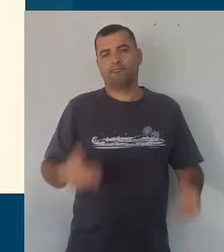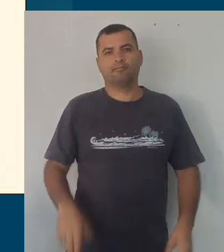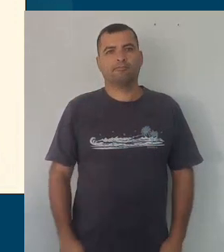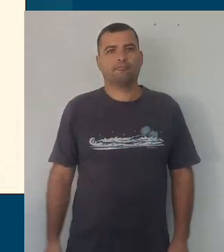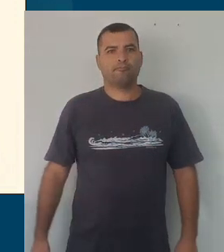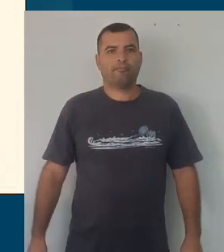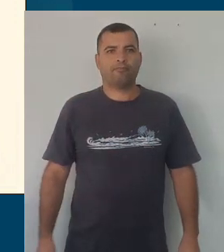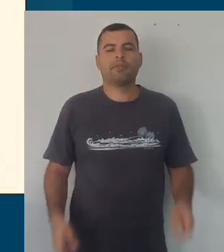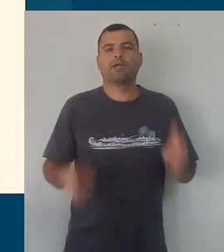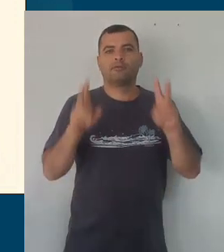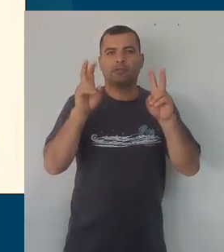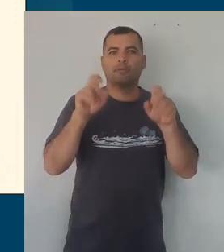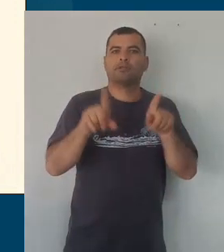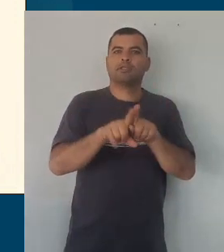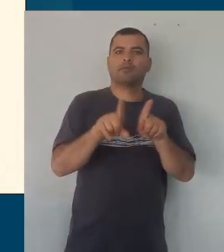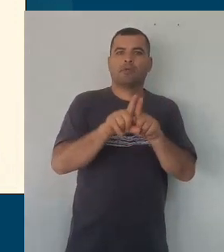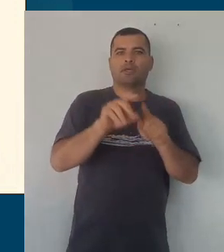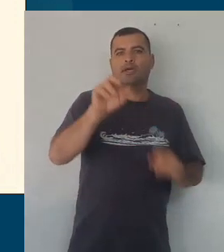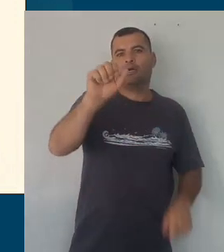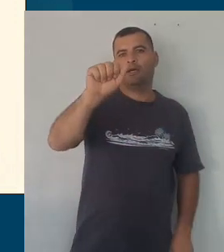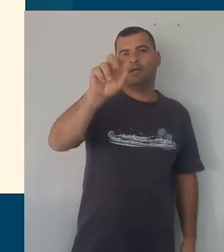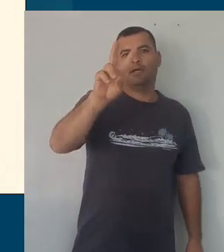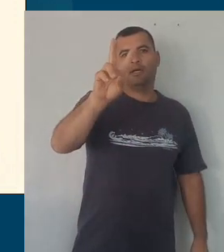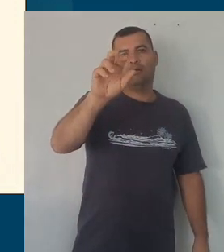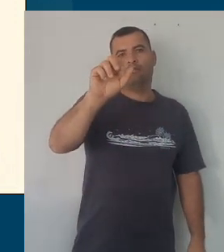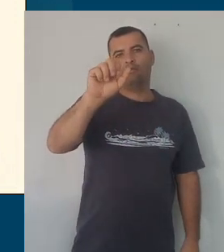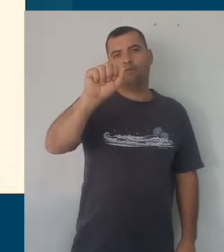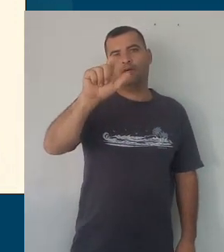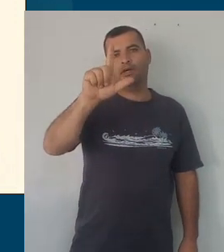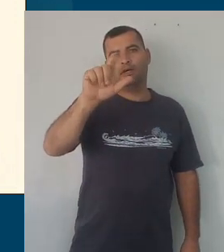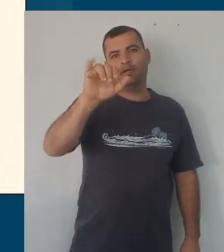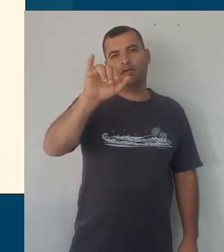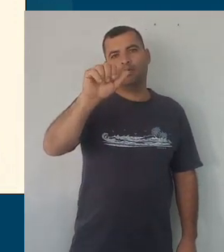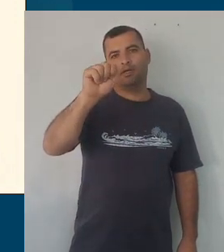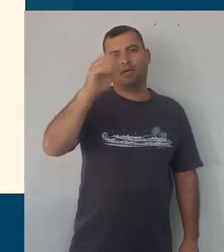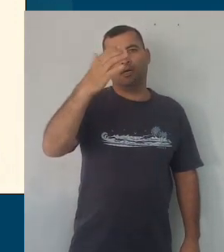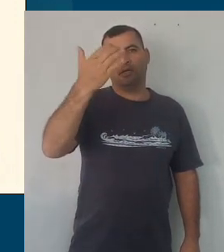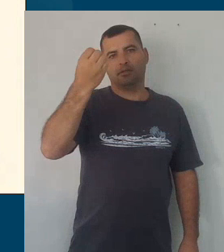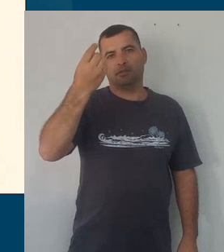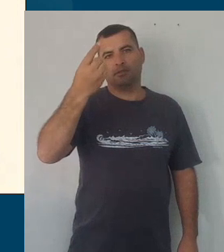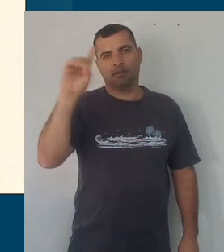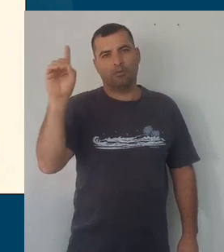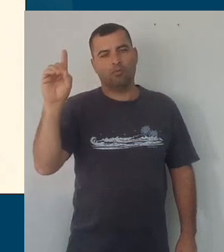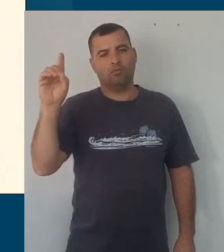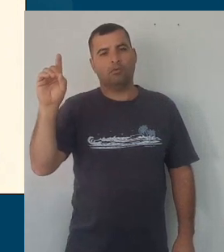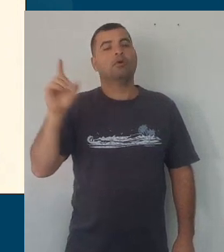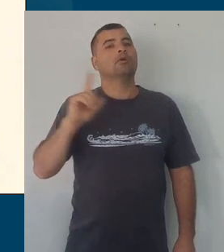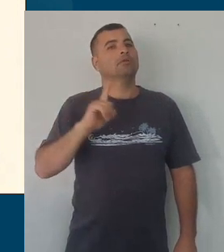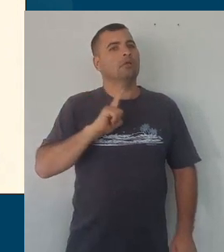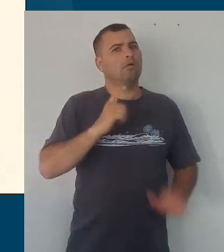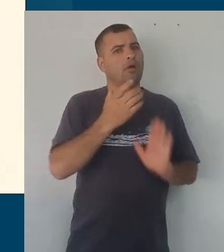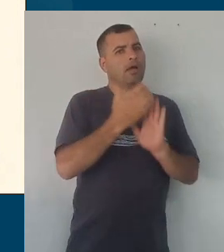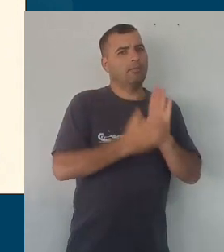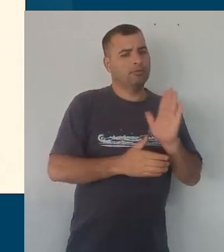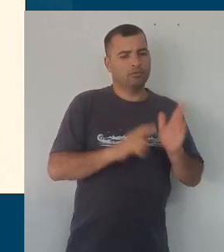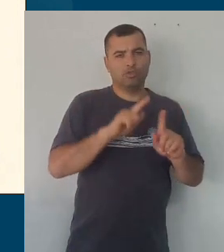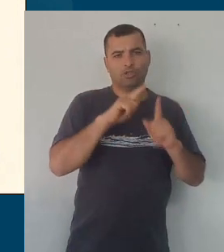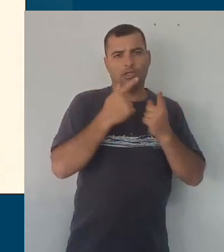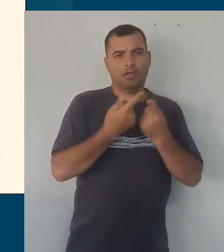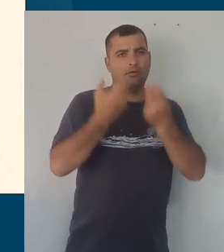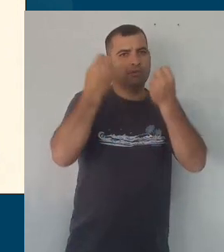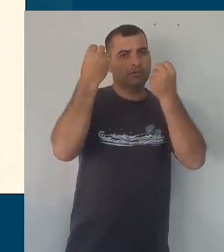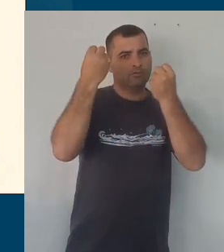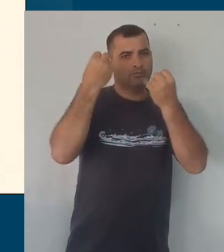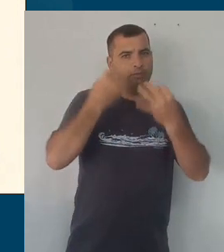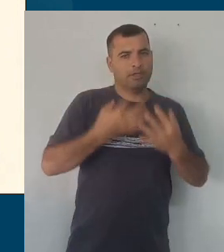vamos tratar da questão da avaliação, que é um tema importante, um tema geral, quer dizer, um capítulo geral em relação a isso,